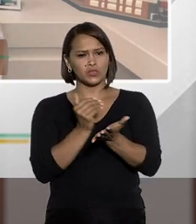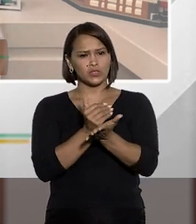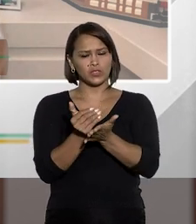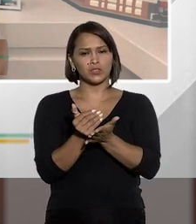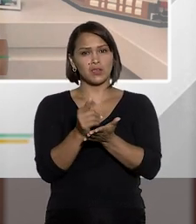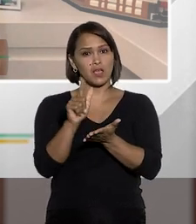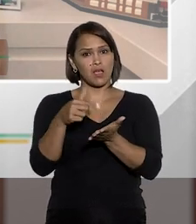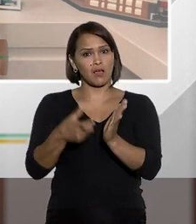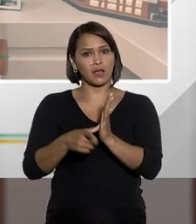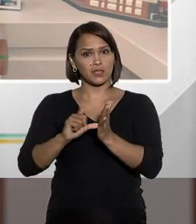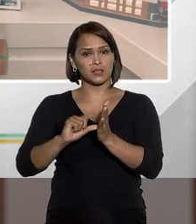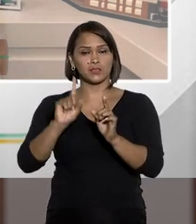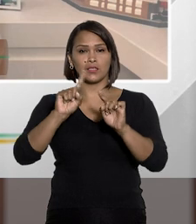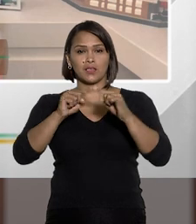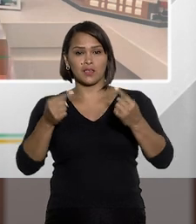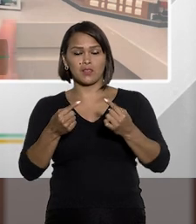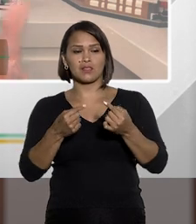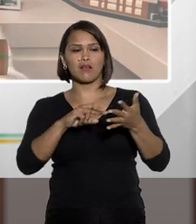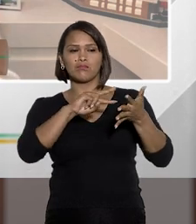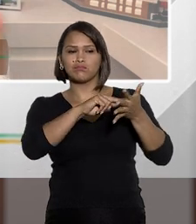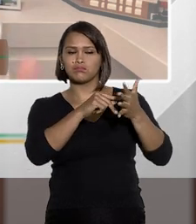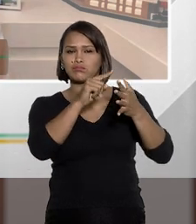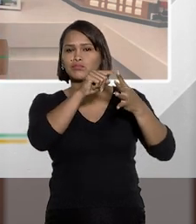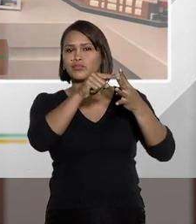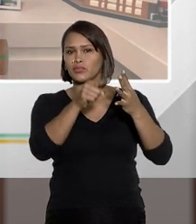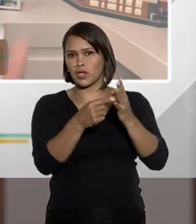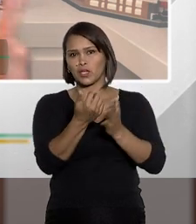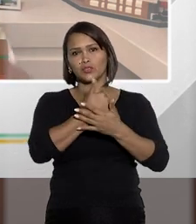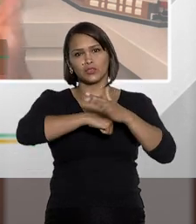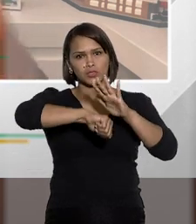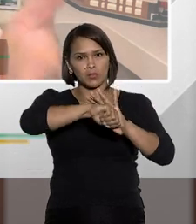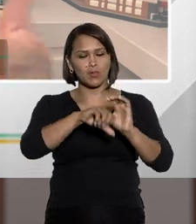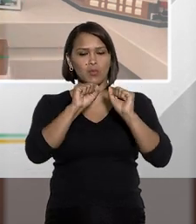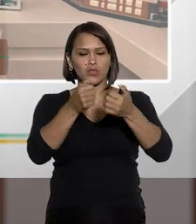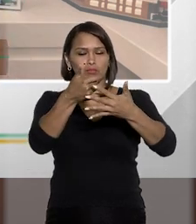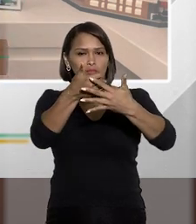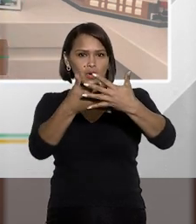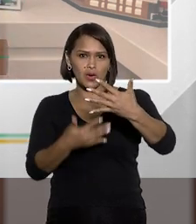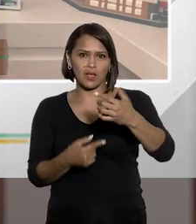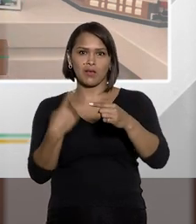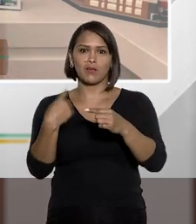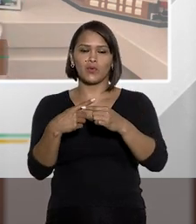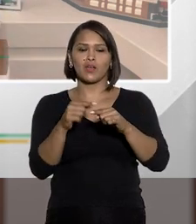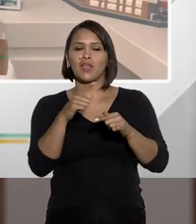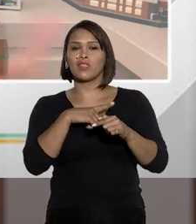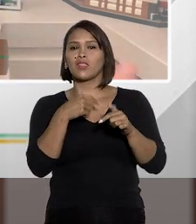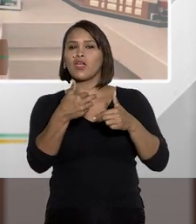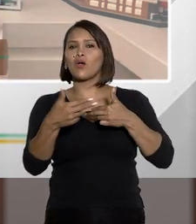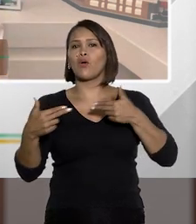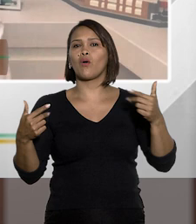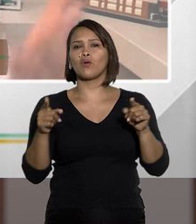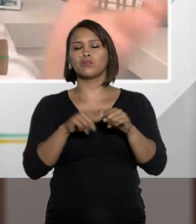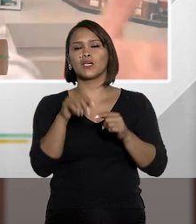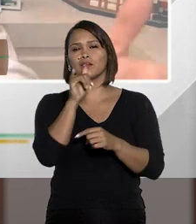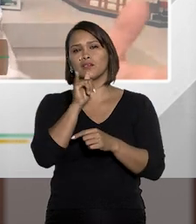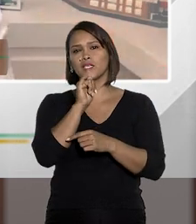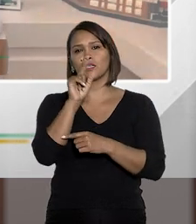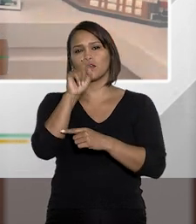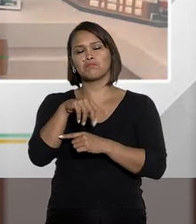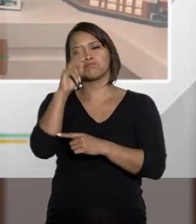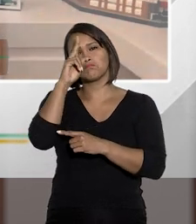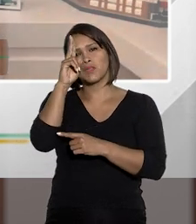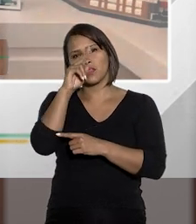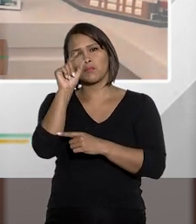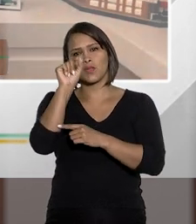para começar mais cedo? Então, são figuras delituosas e eu poderia até me alongar porque há outras aqui. Por exemplo, vamos